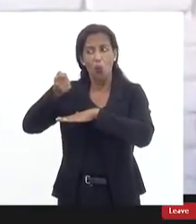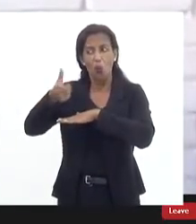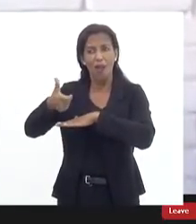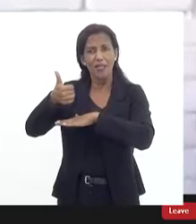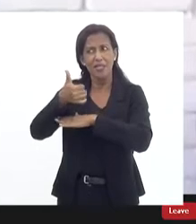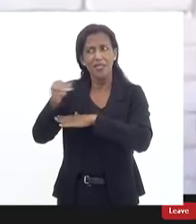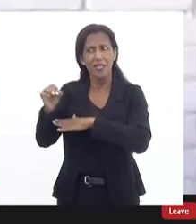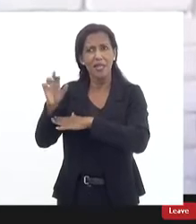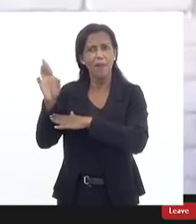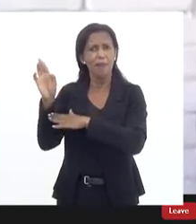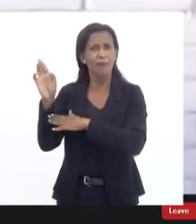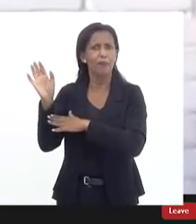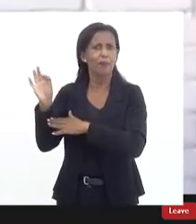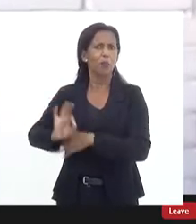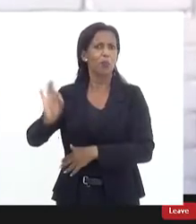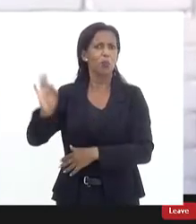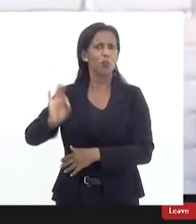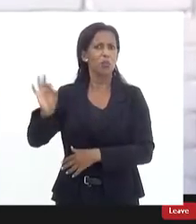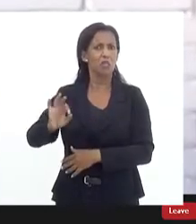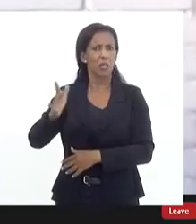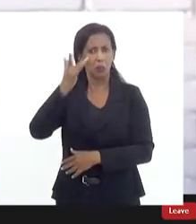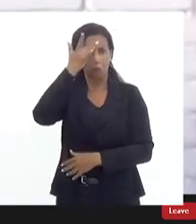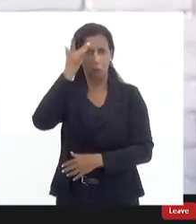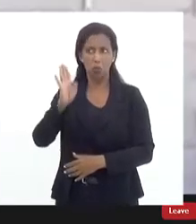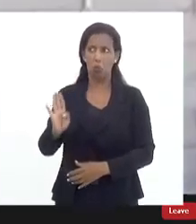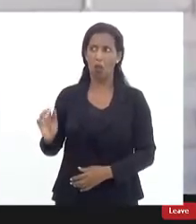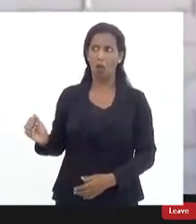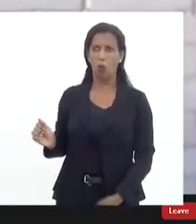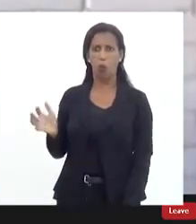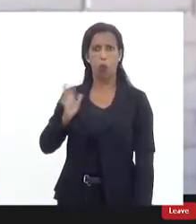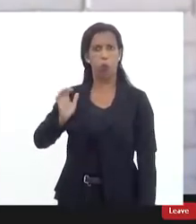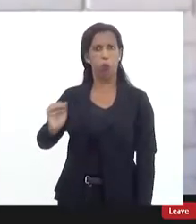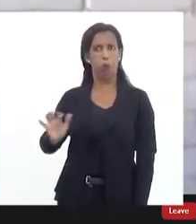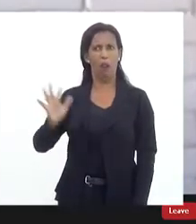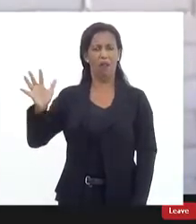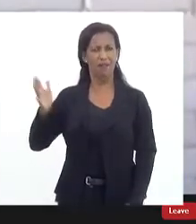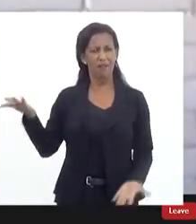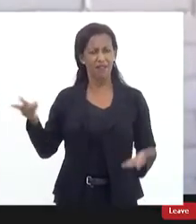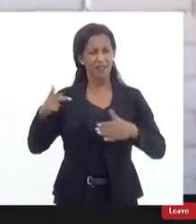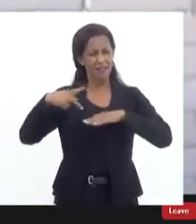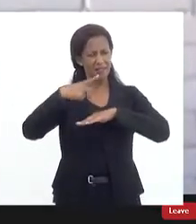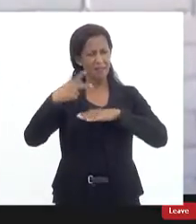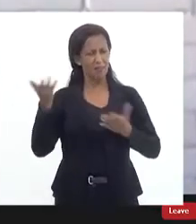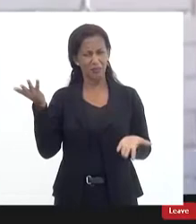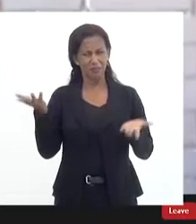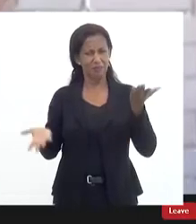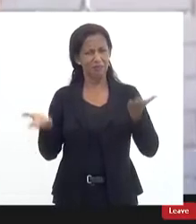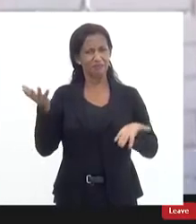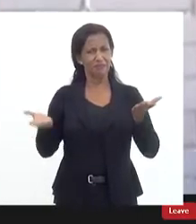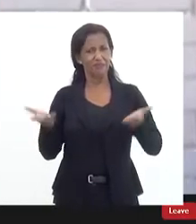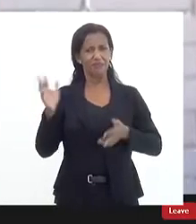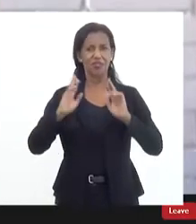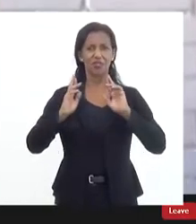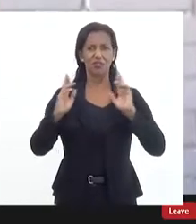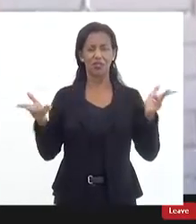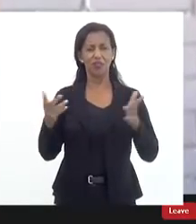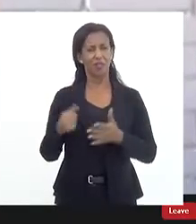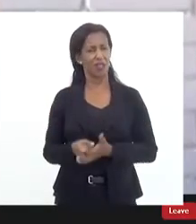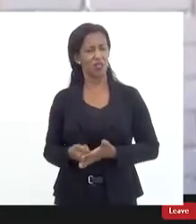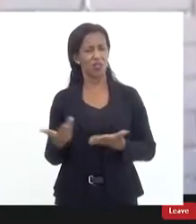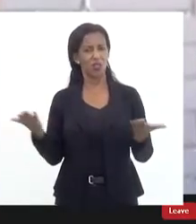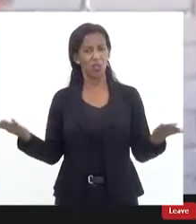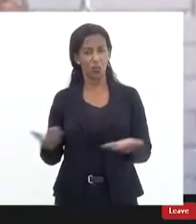que dobrou o número de bilionários durante a pandemia então esse país vive uma bomba relógio e uma consensuação que tivemos aqui